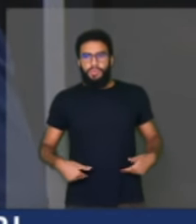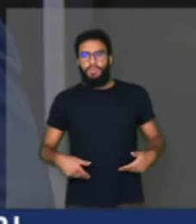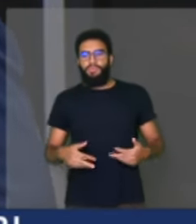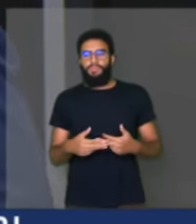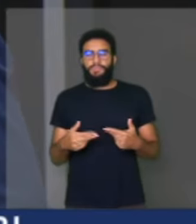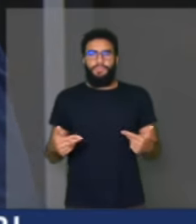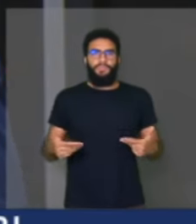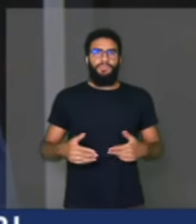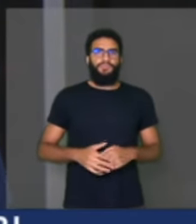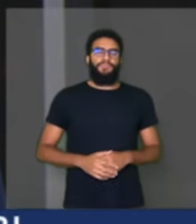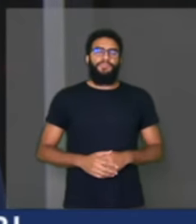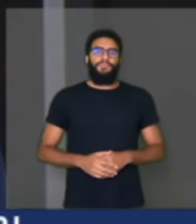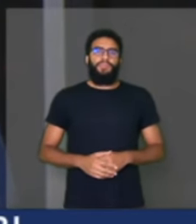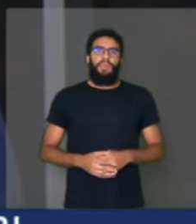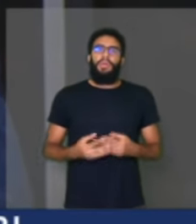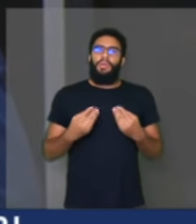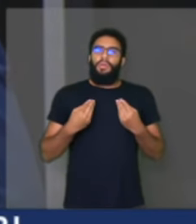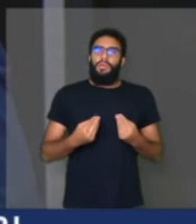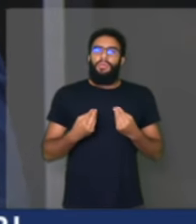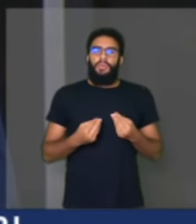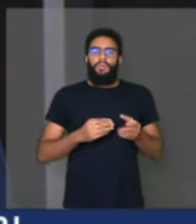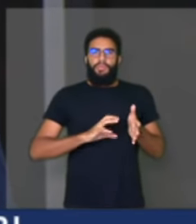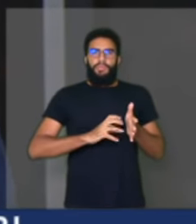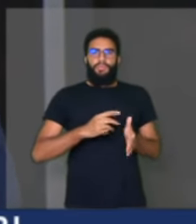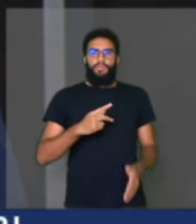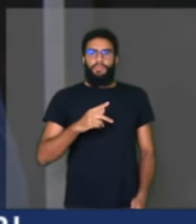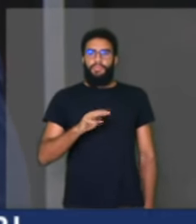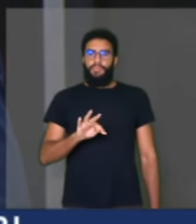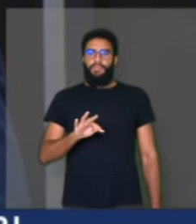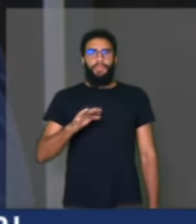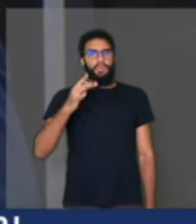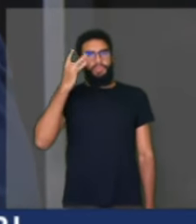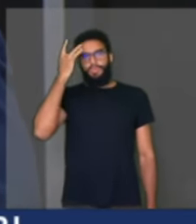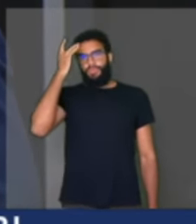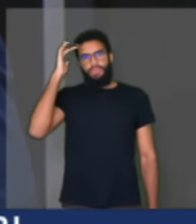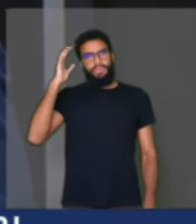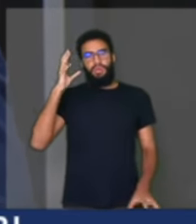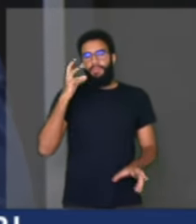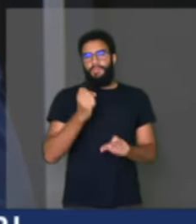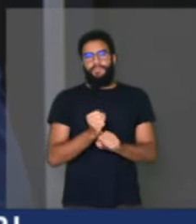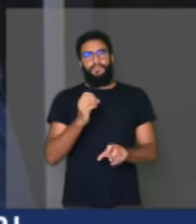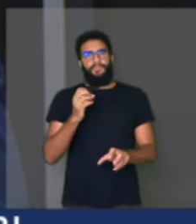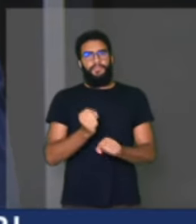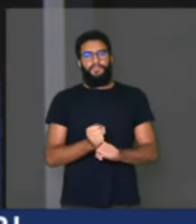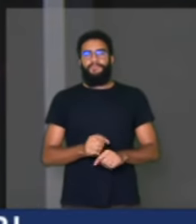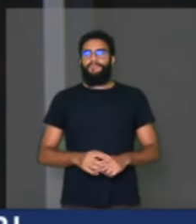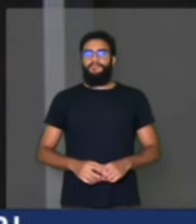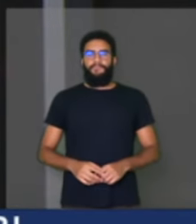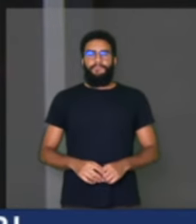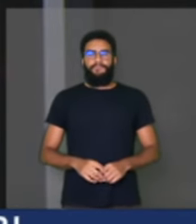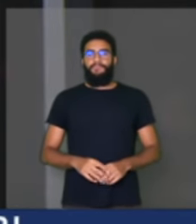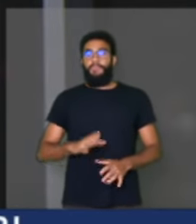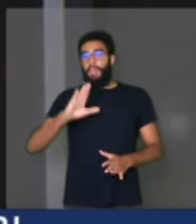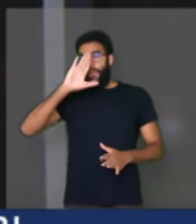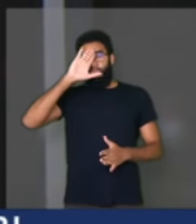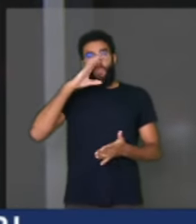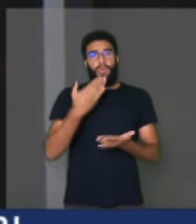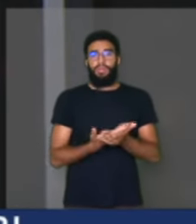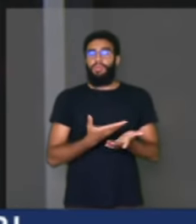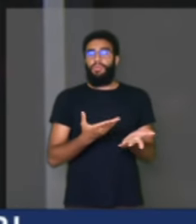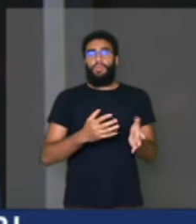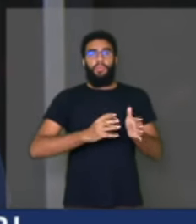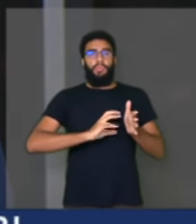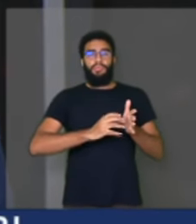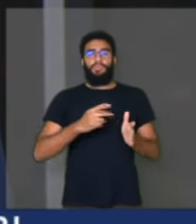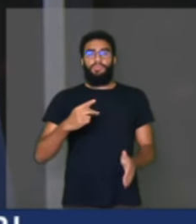inacreditável como o Partido dos Trabalhadores não sabe fazer conta. É inacreditável como o Partido dos Trabalhadores